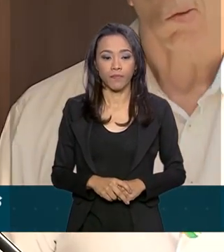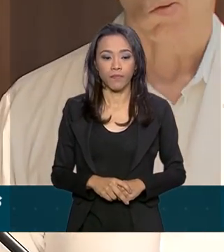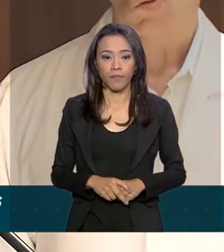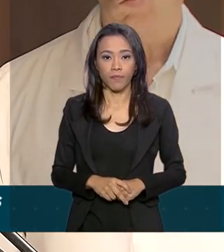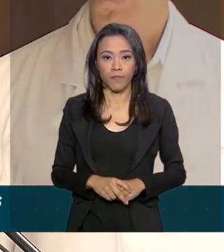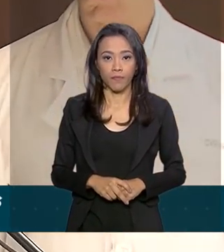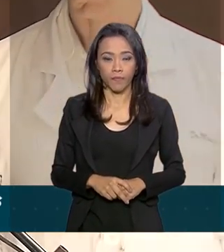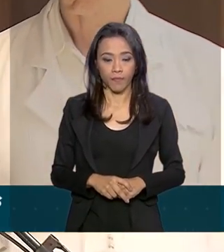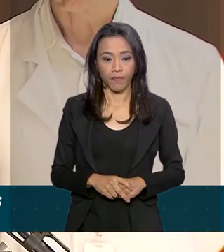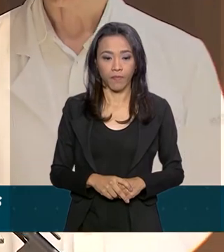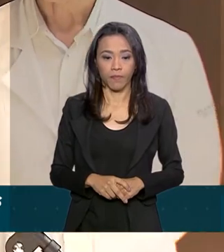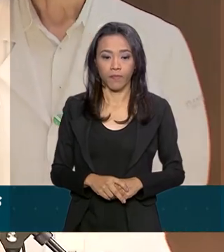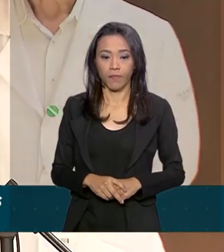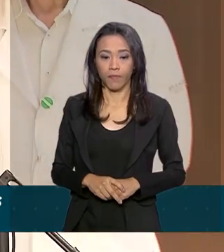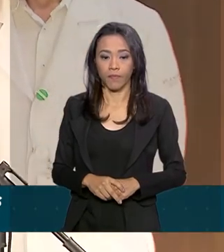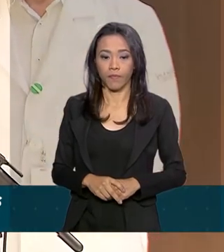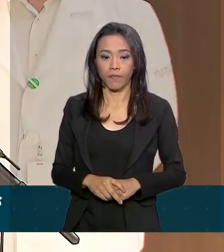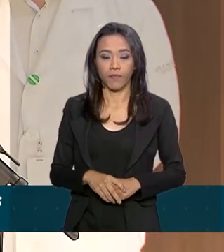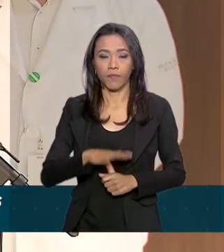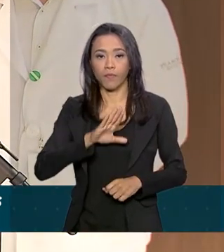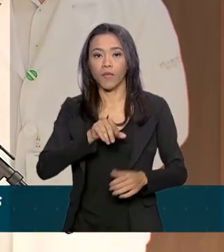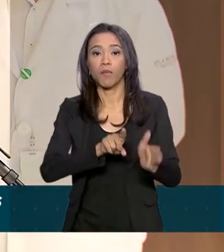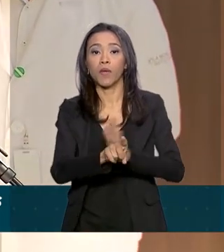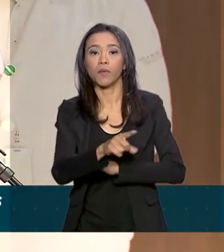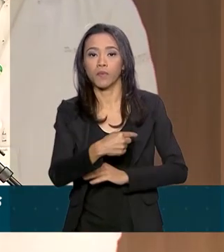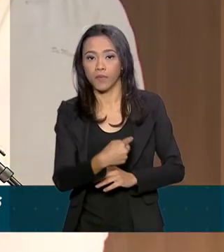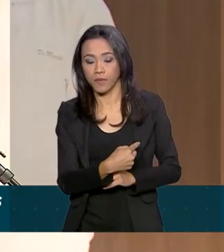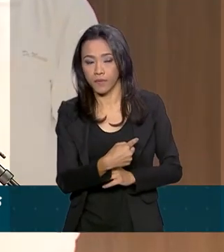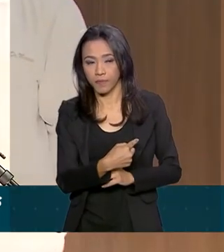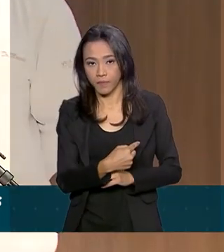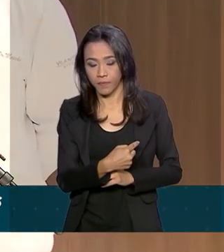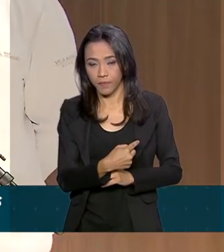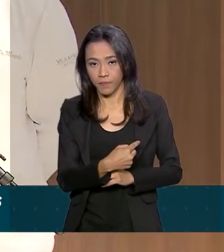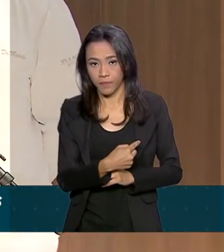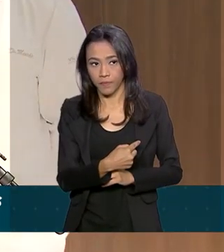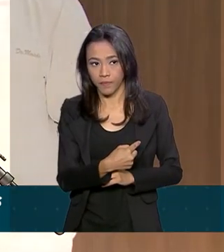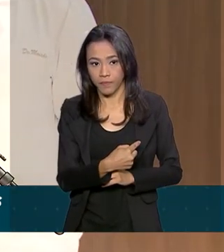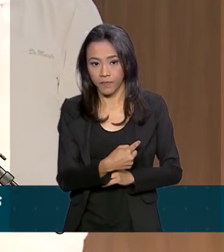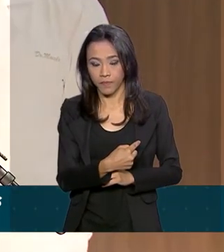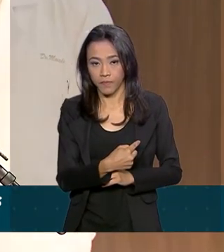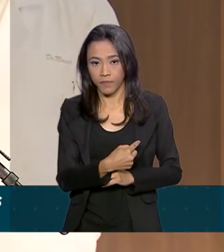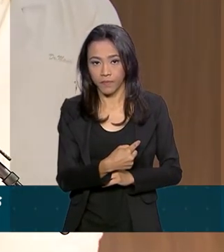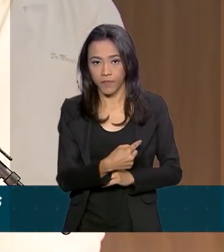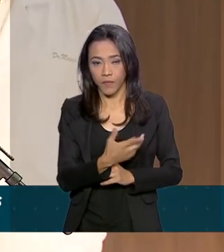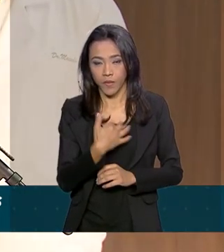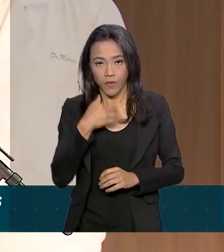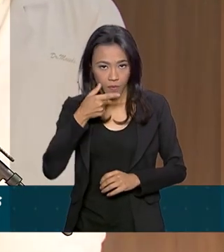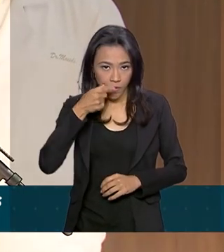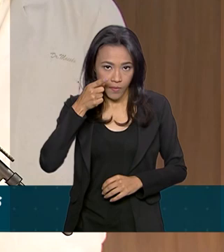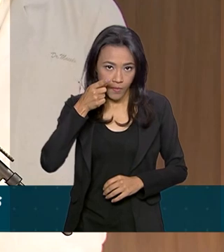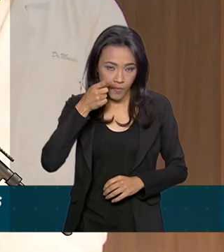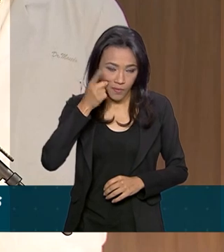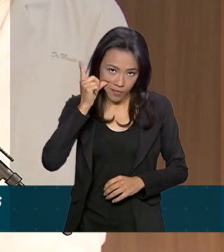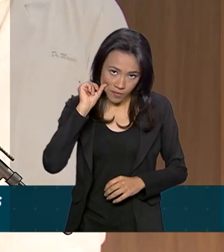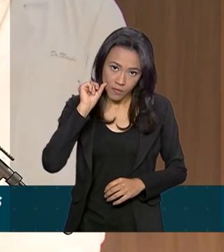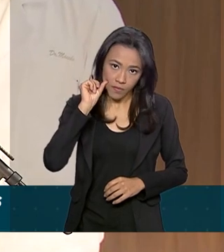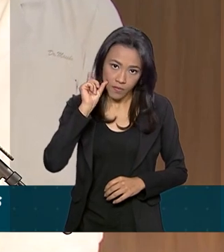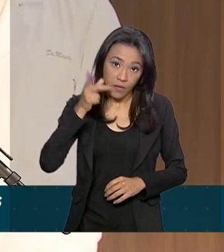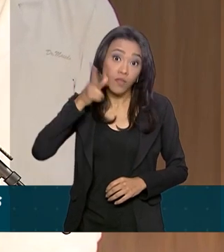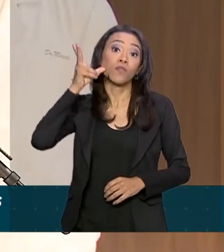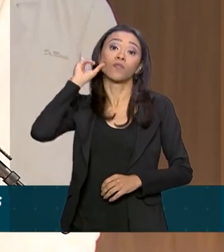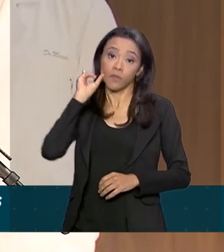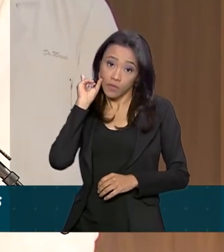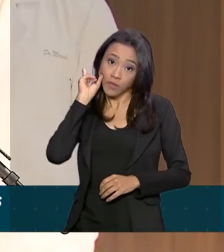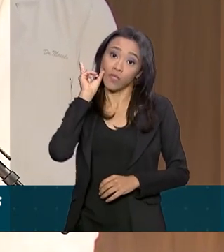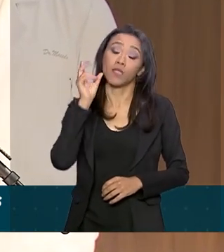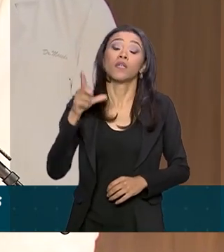Bom dia, bom dia, porta-voz, bom dia, doutor Macedo. A pergunta é a seguinte, como ontem houve a colocação, anteontem, da